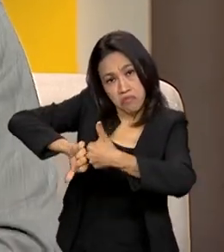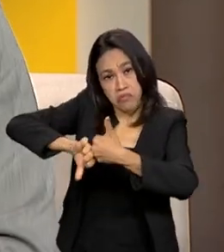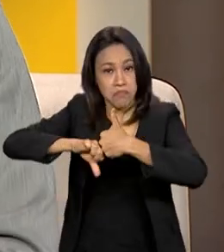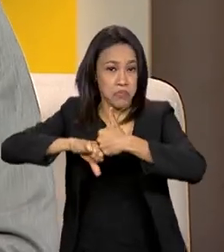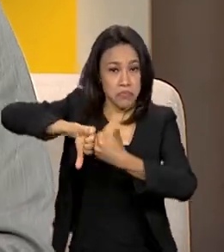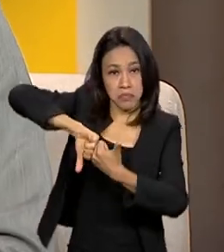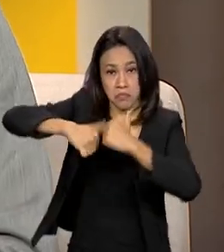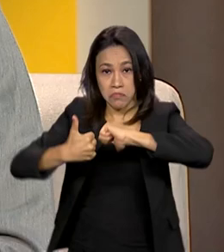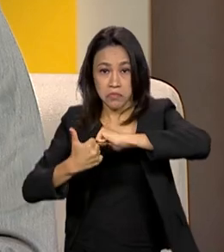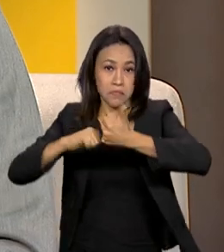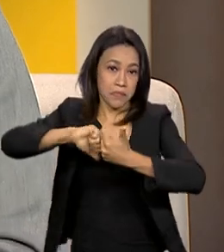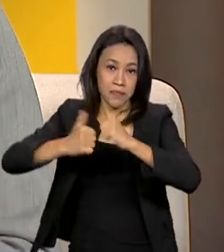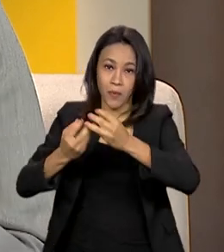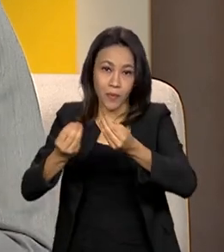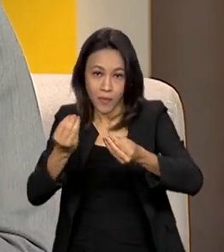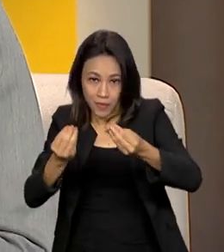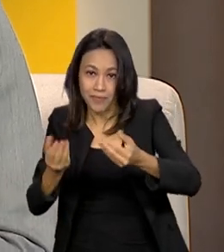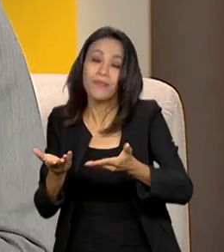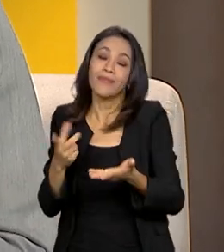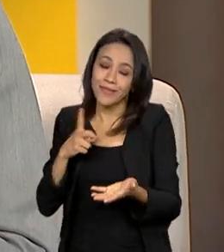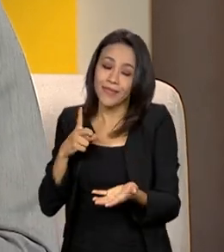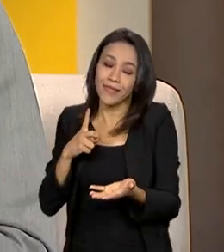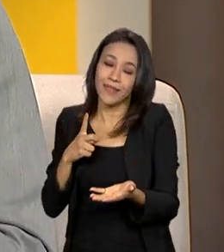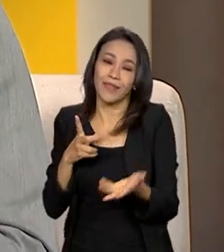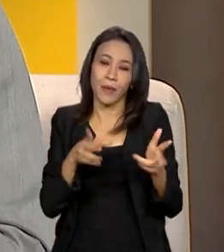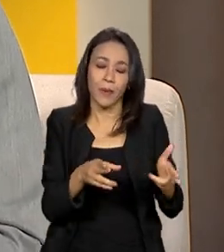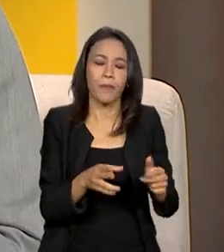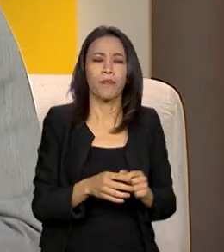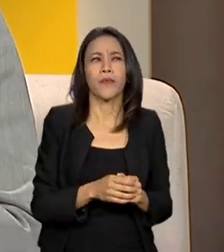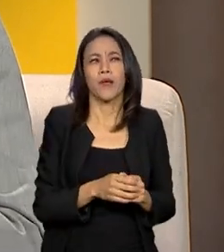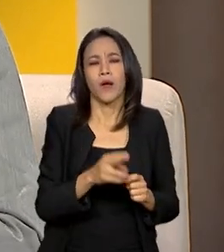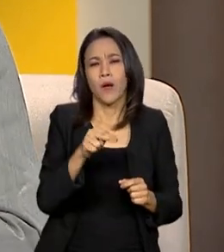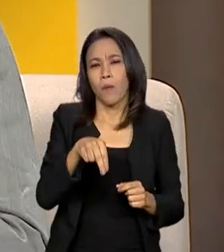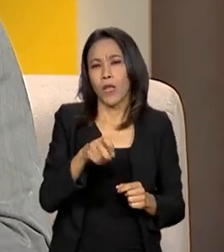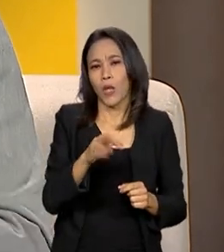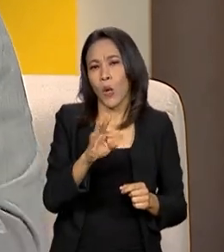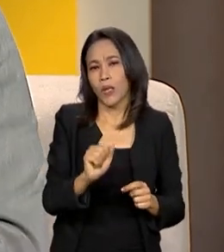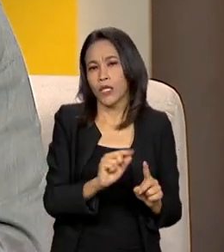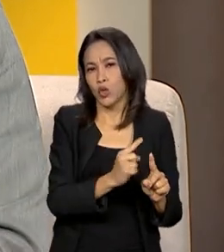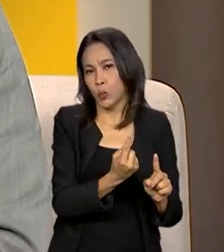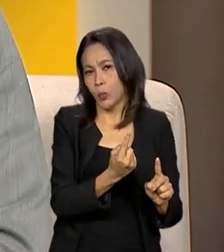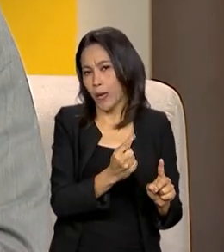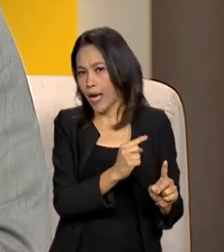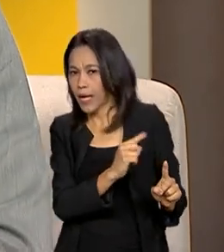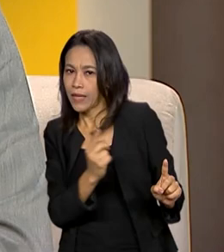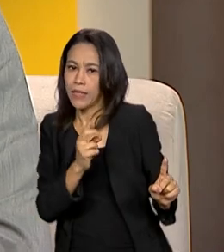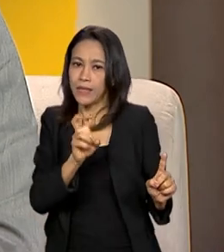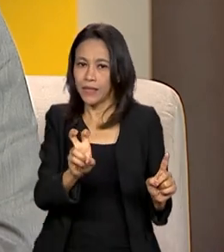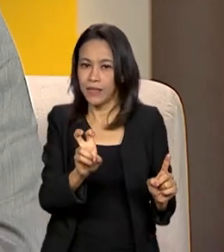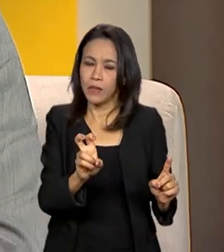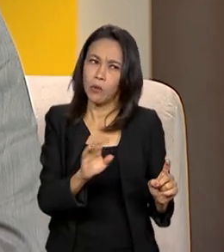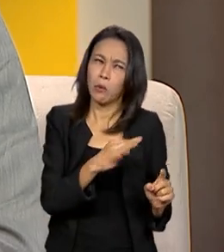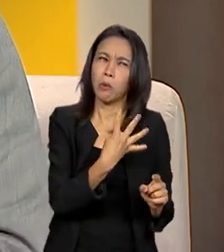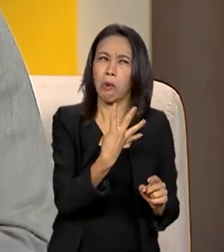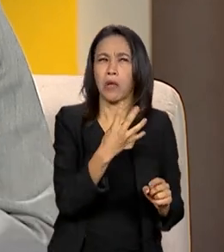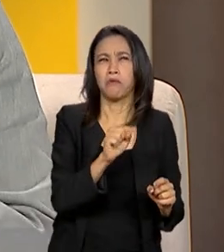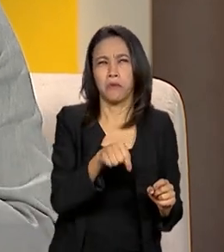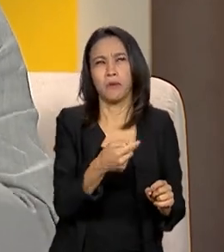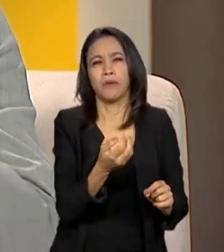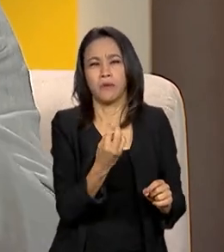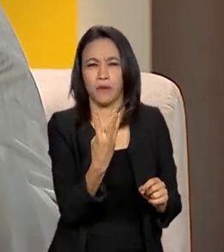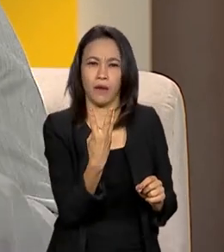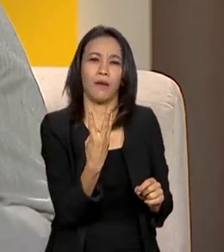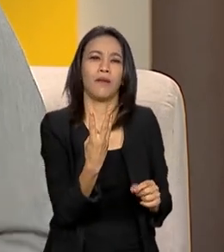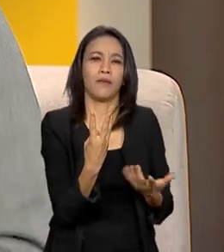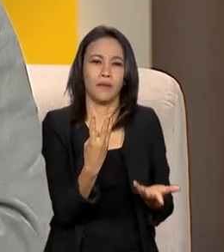cinco estrelinhas. E a gente tem hoje, então, de uma nota de 1 a 5, uma nota de 4,3 para